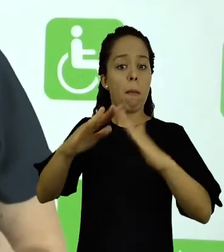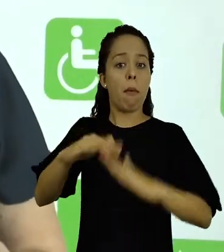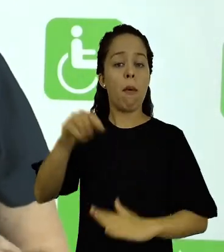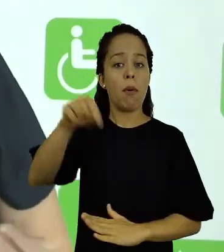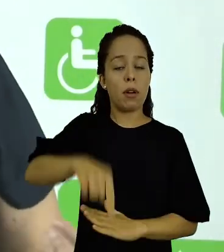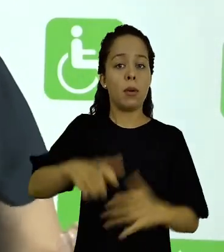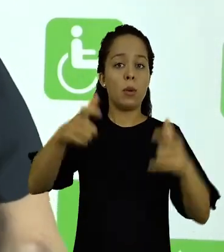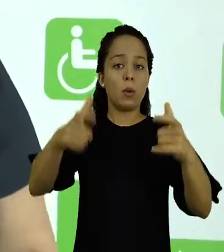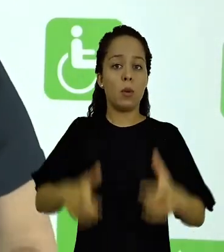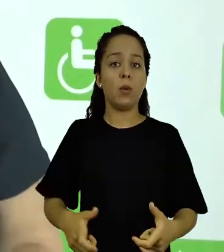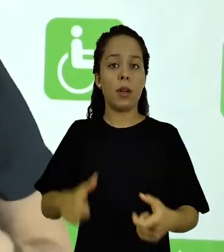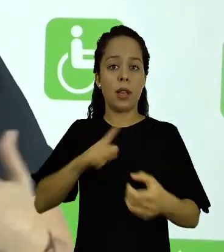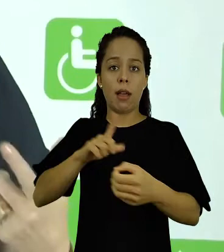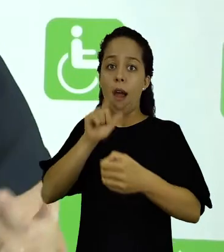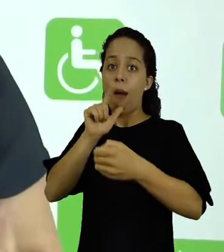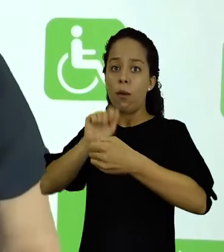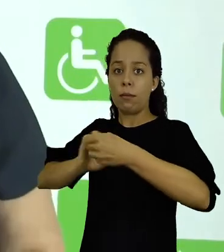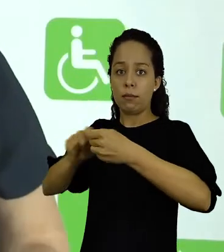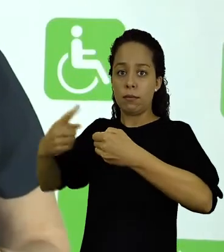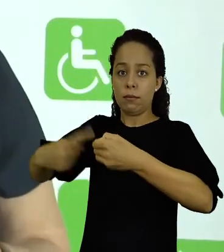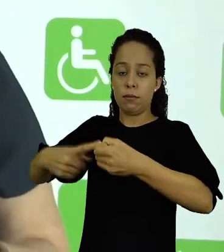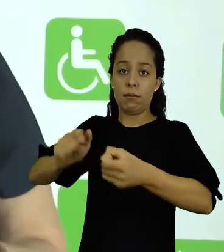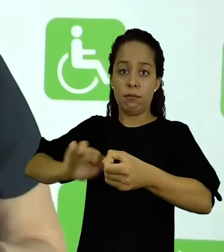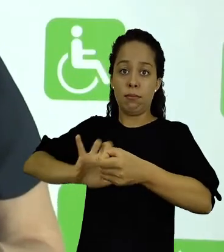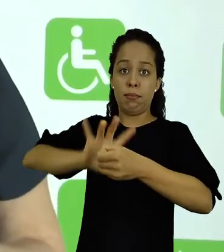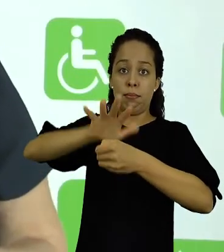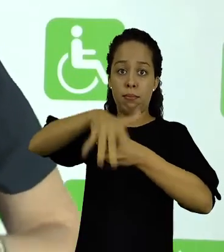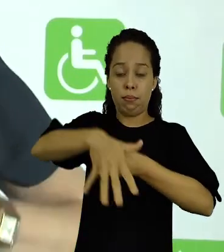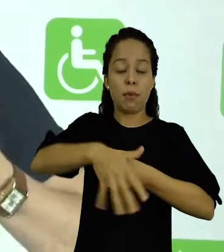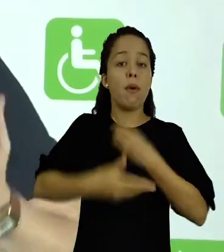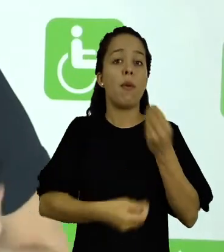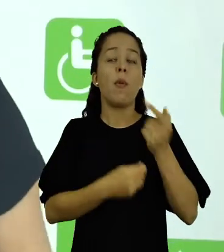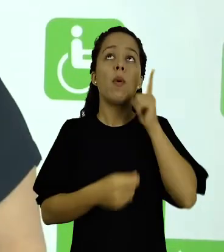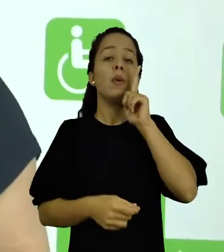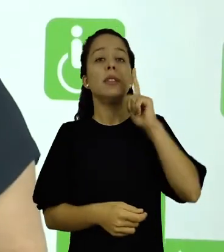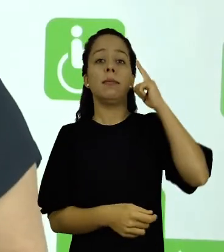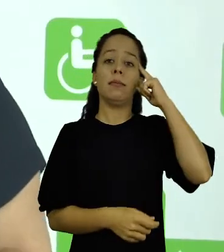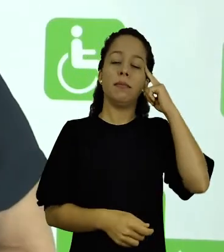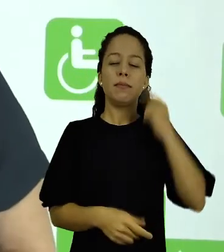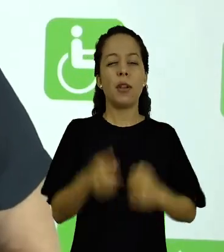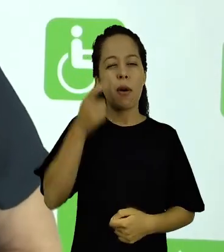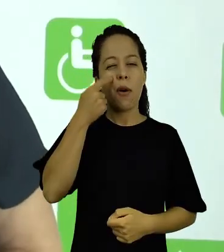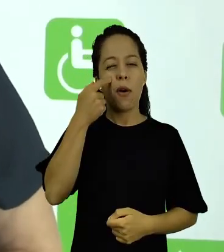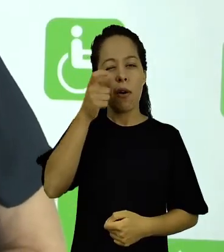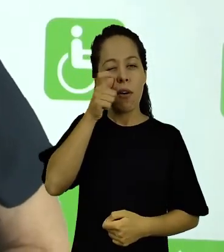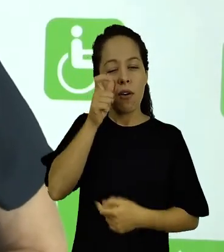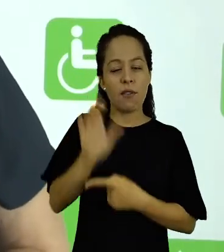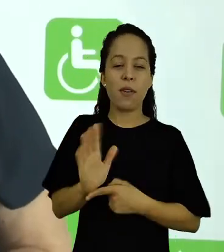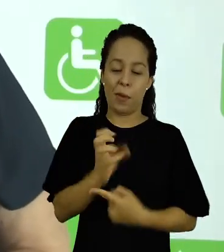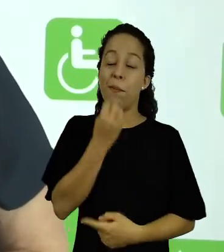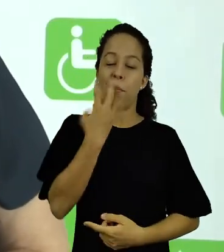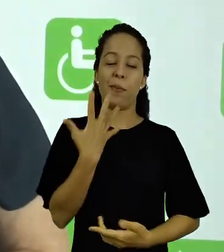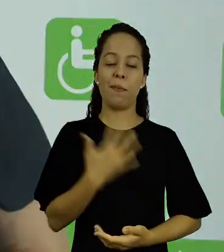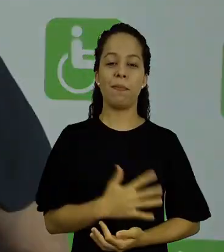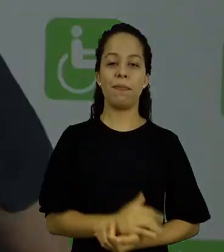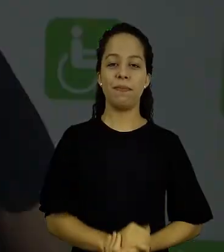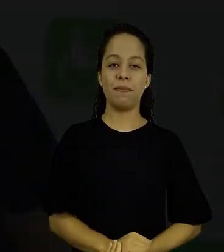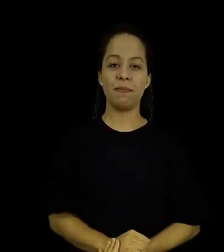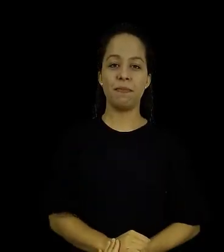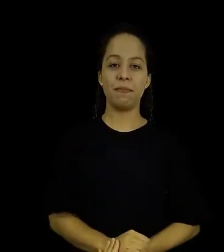para que consigam reverter essa situação. Assismo, é muito bom.